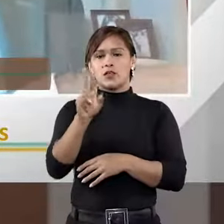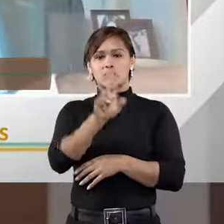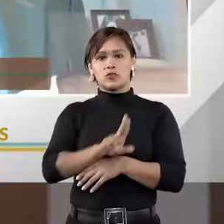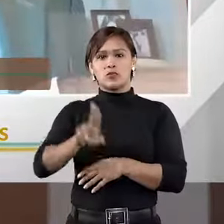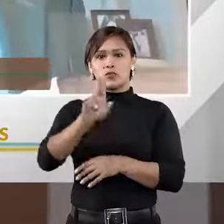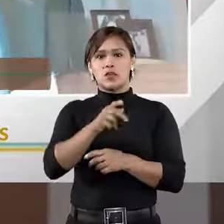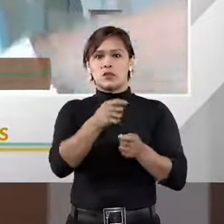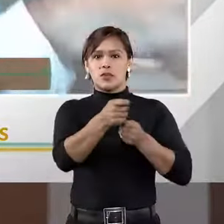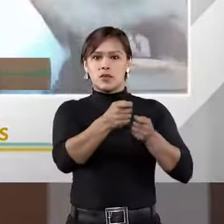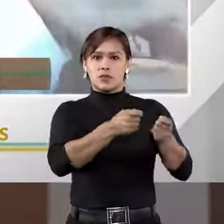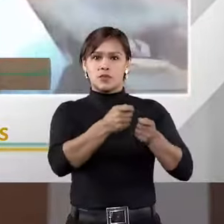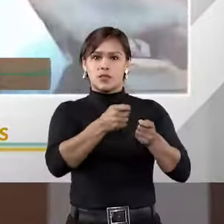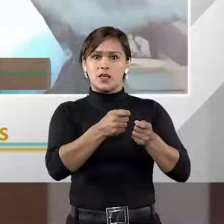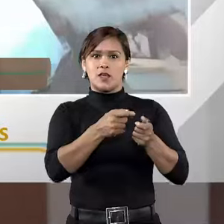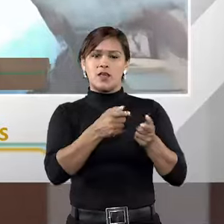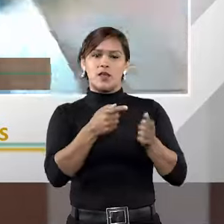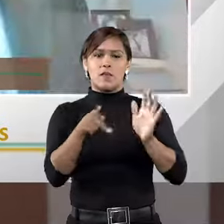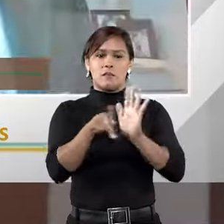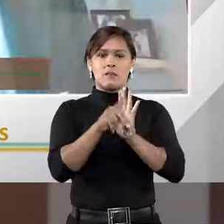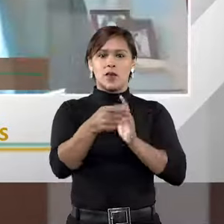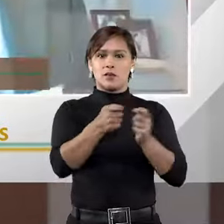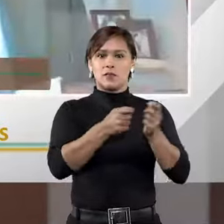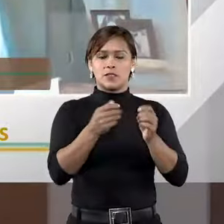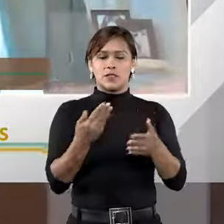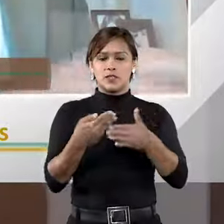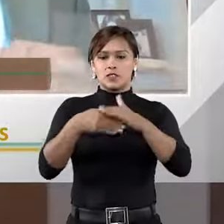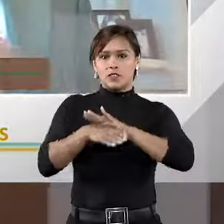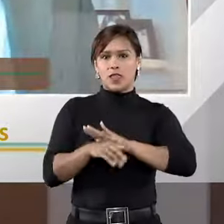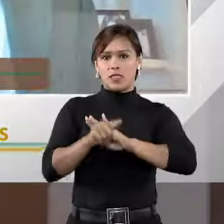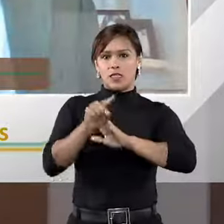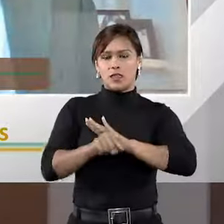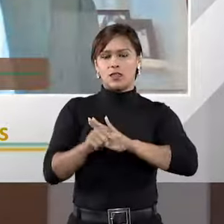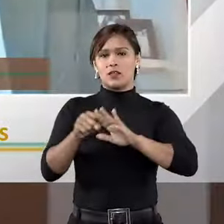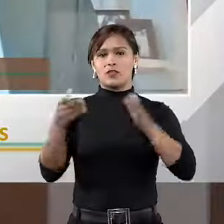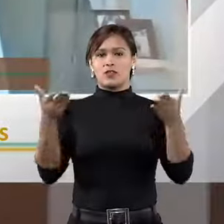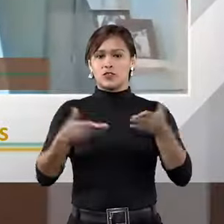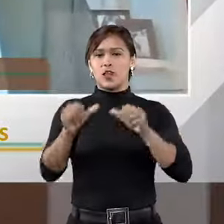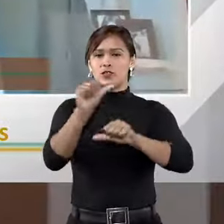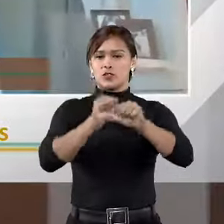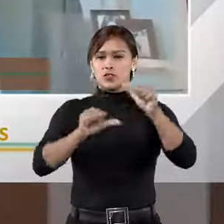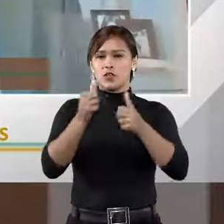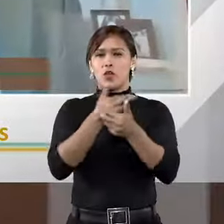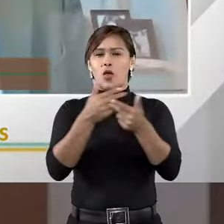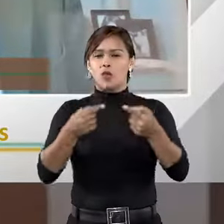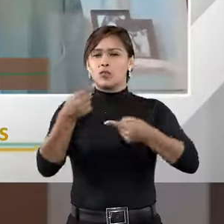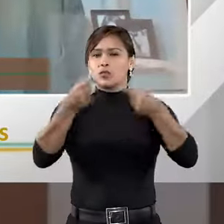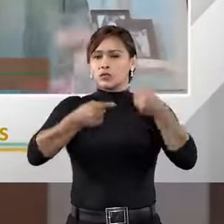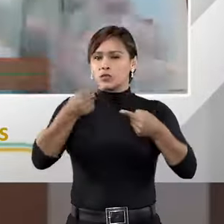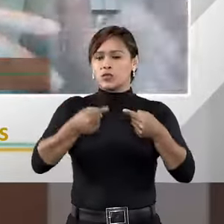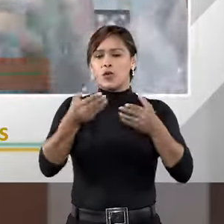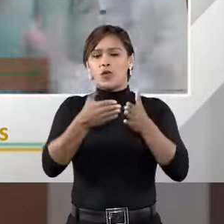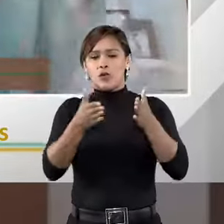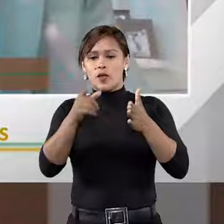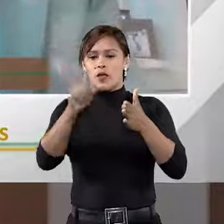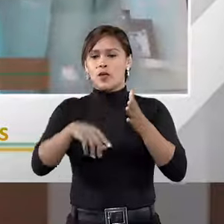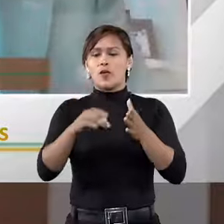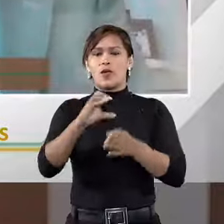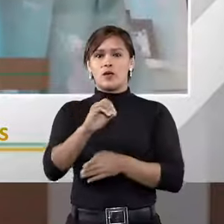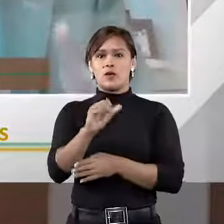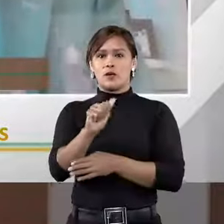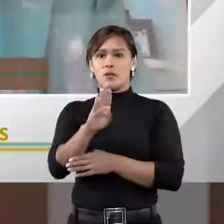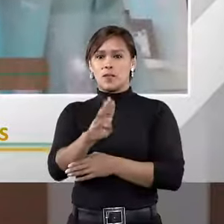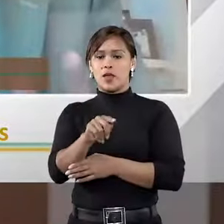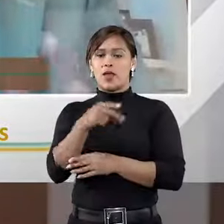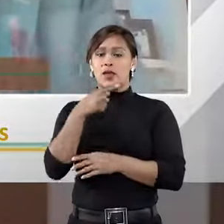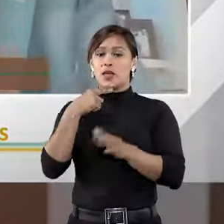chamar uma arbitragem de arbitragem interna. Isso já gerou alguma discussão, em algum momento a ordem dos advogados